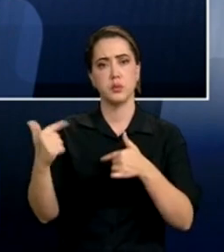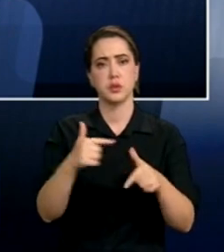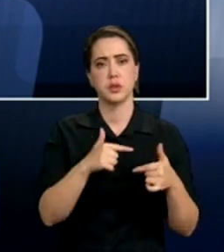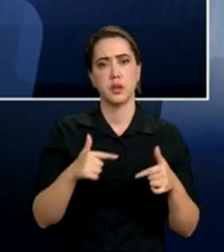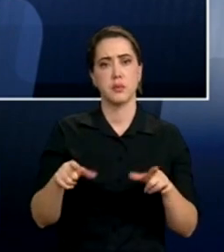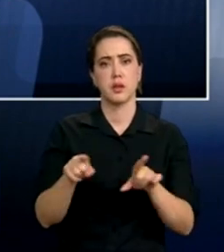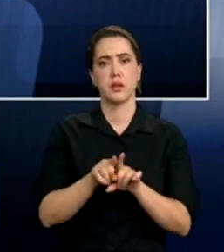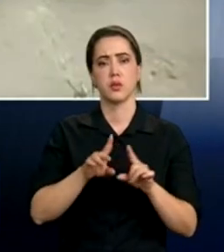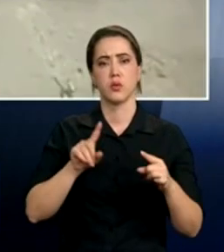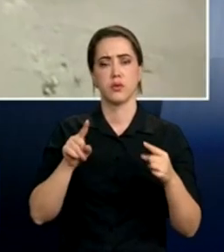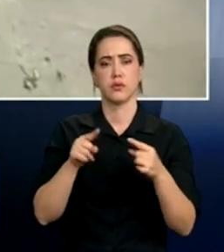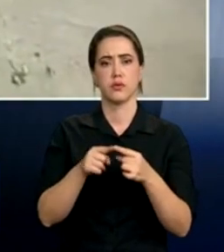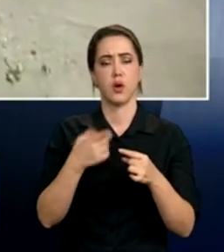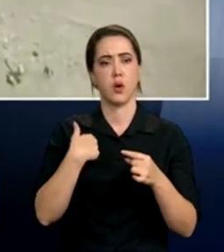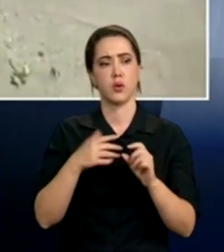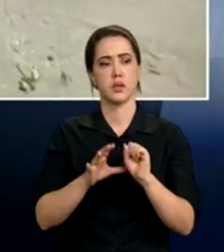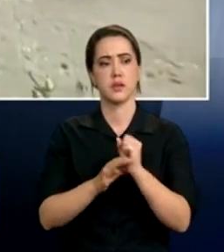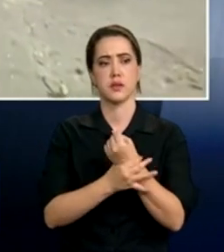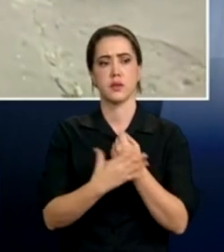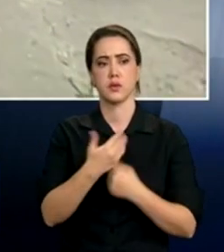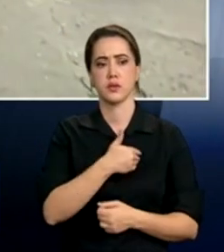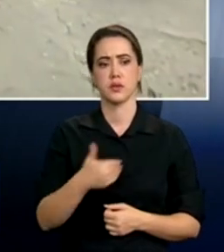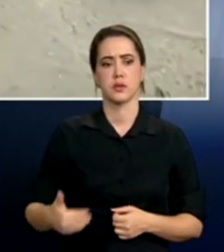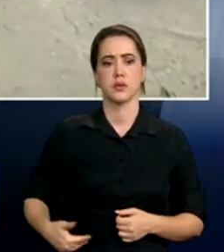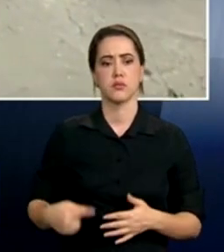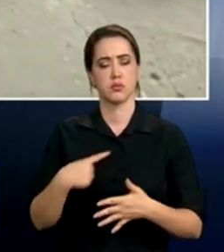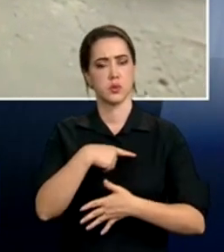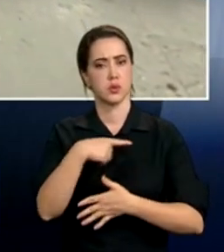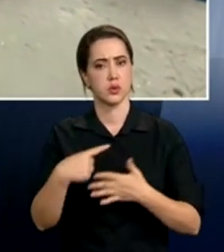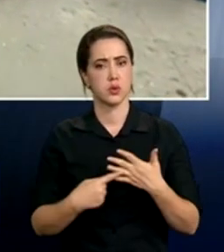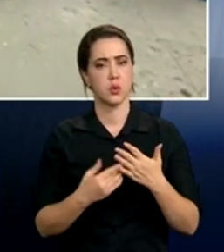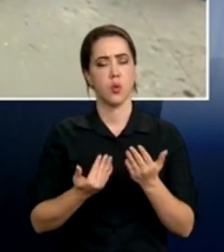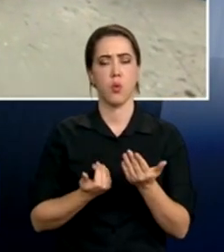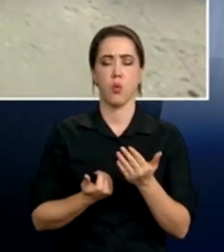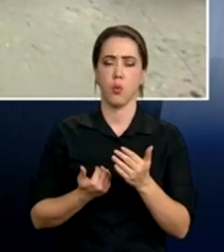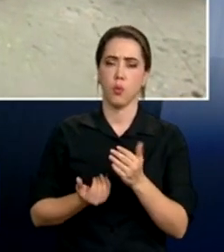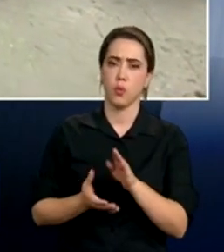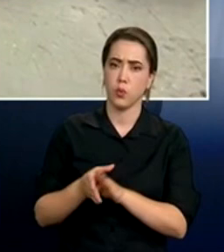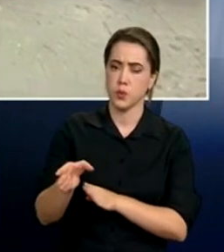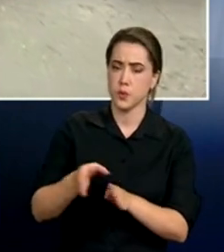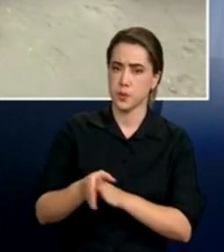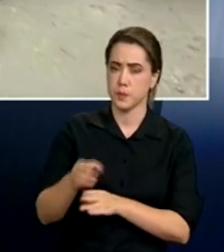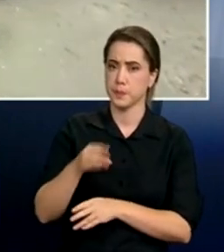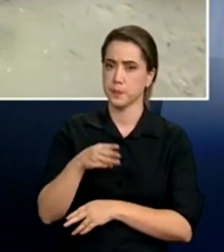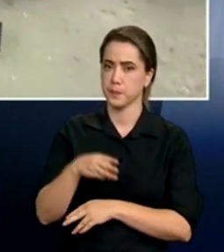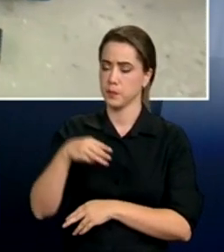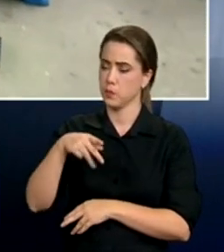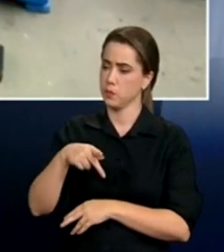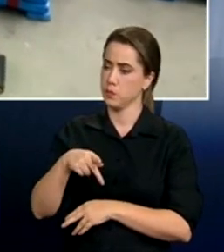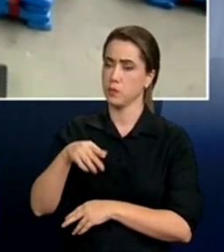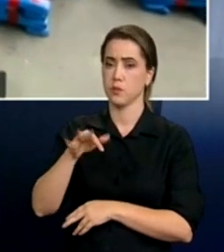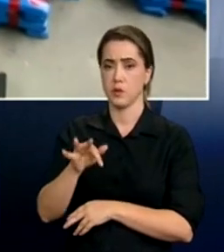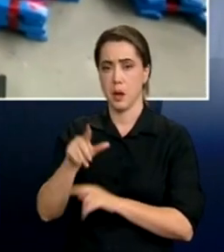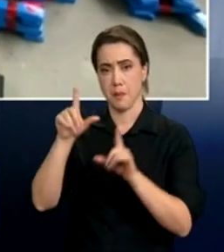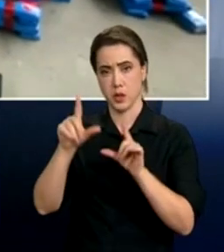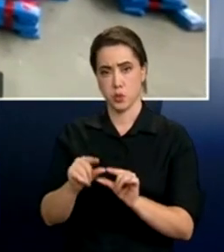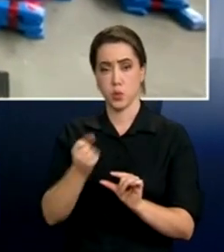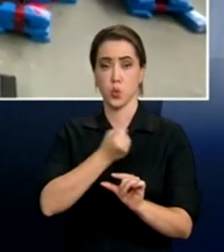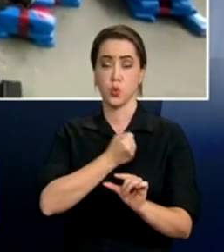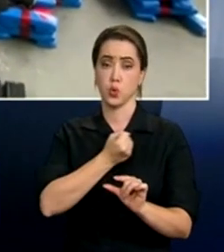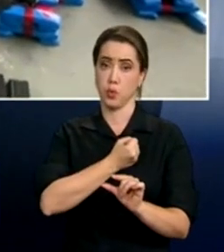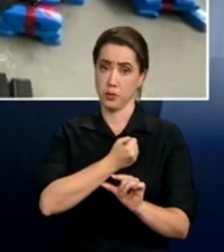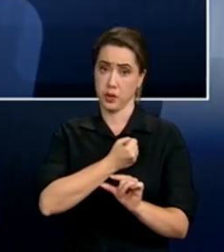voltadas pra segurança pública. Entre as recomendações do MPF pra reduzir a letalidade